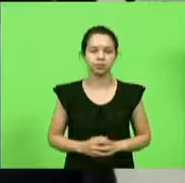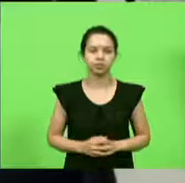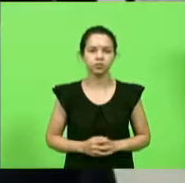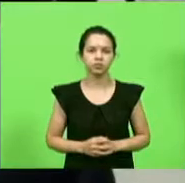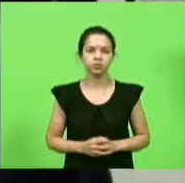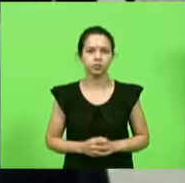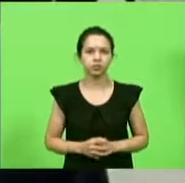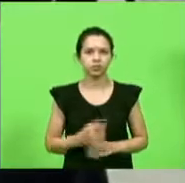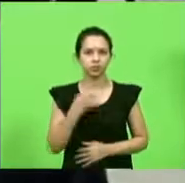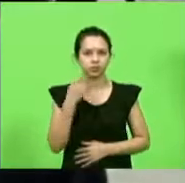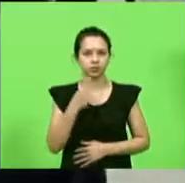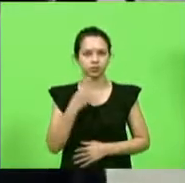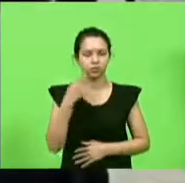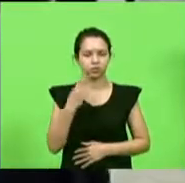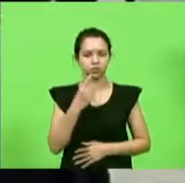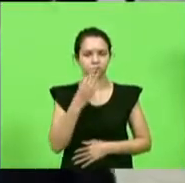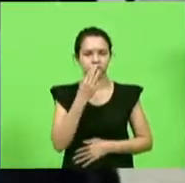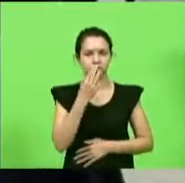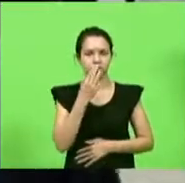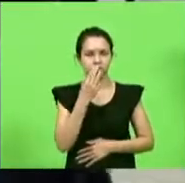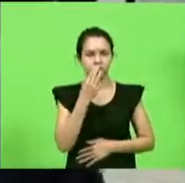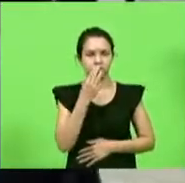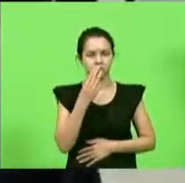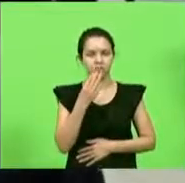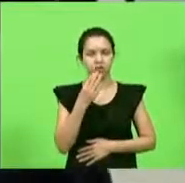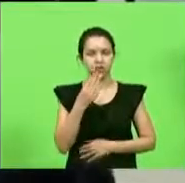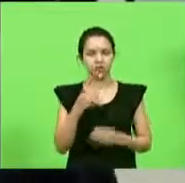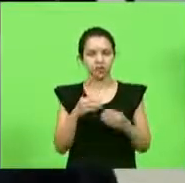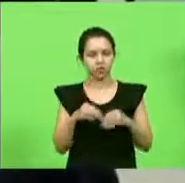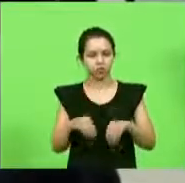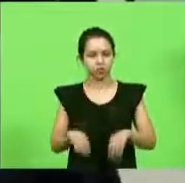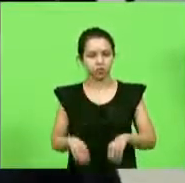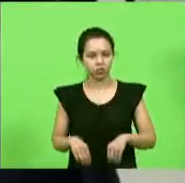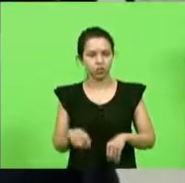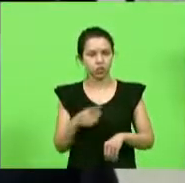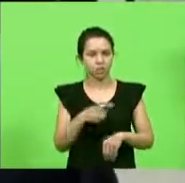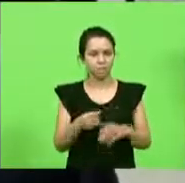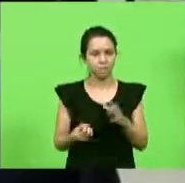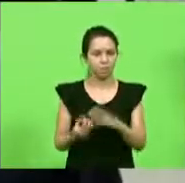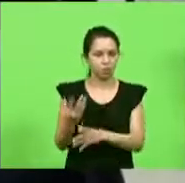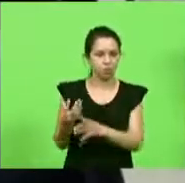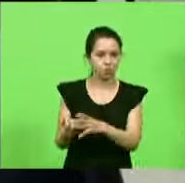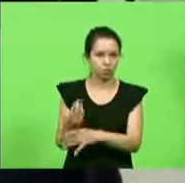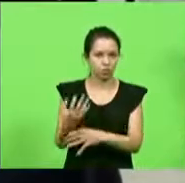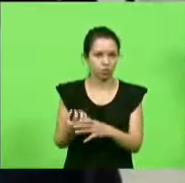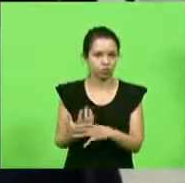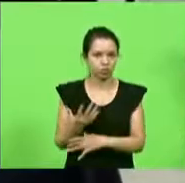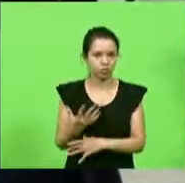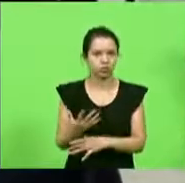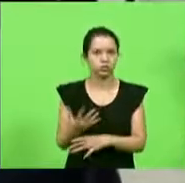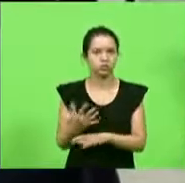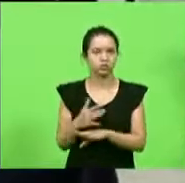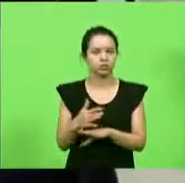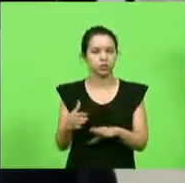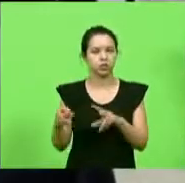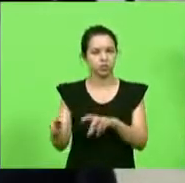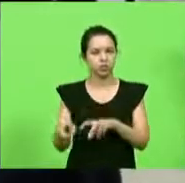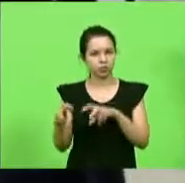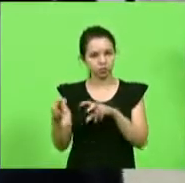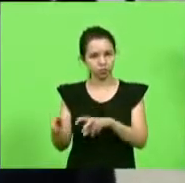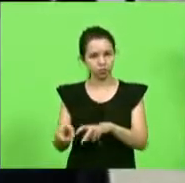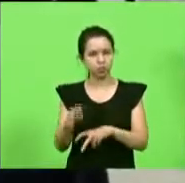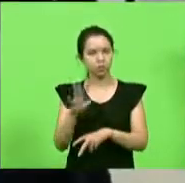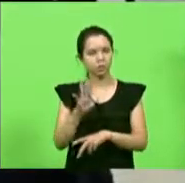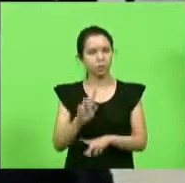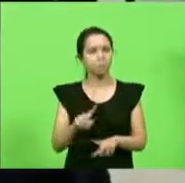deputado Sopelsa senhoras e senhores deputados isso não afeta tão somente a produção de agricultura